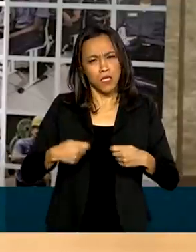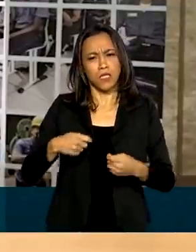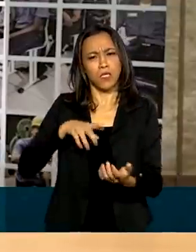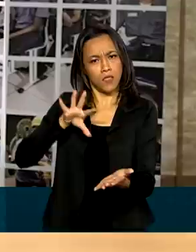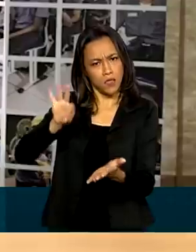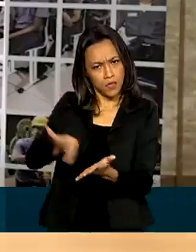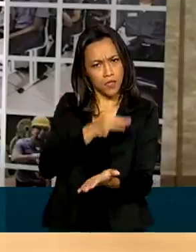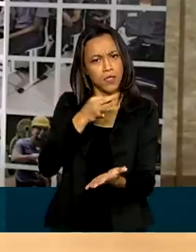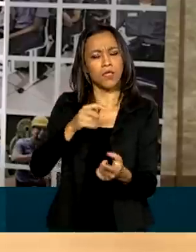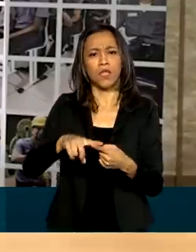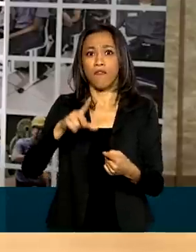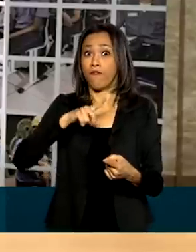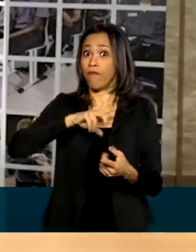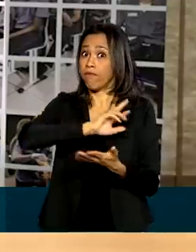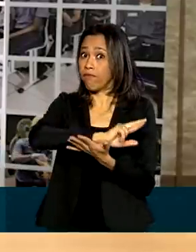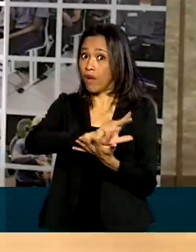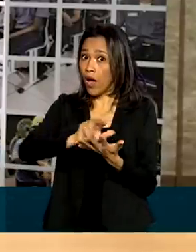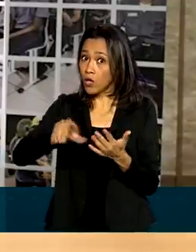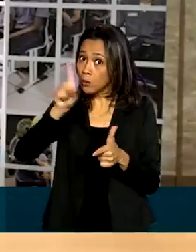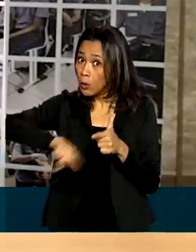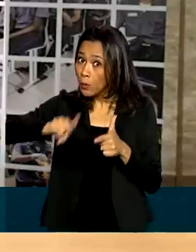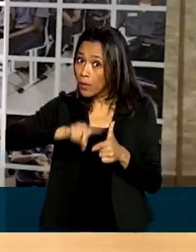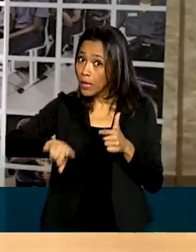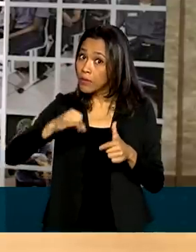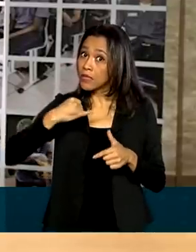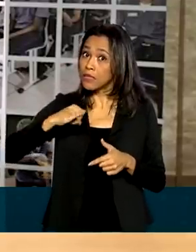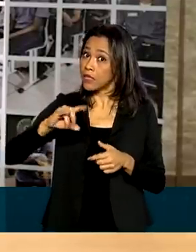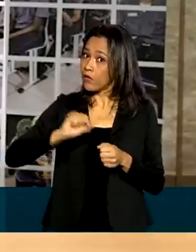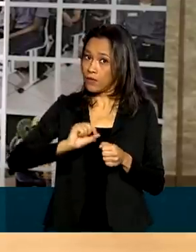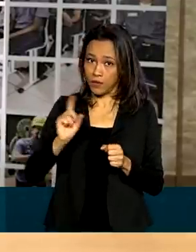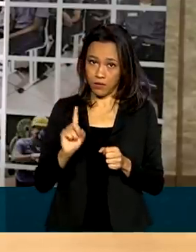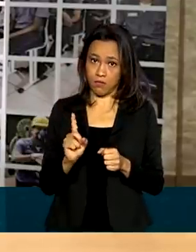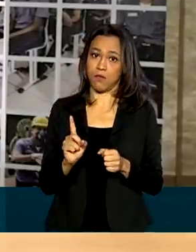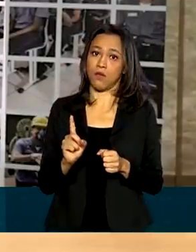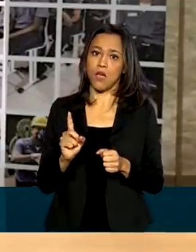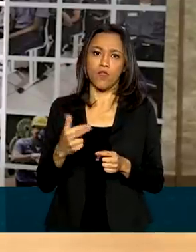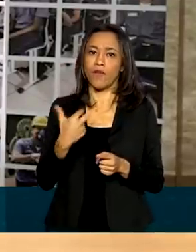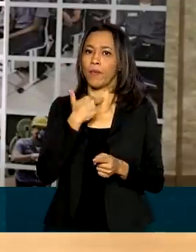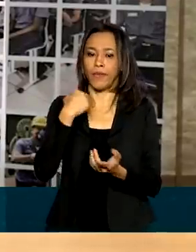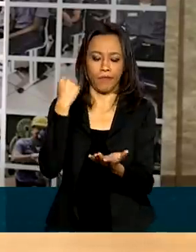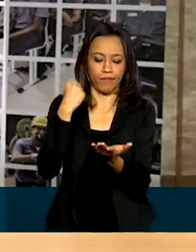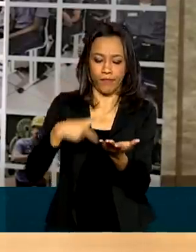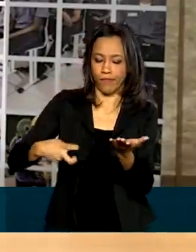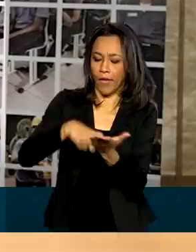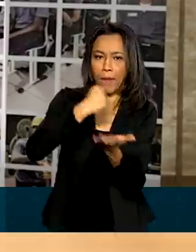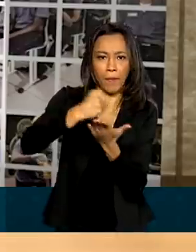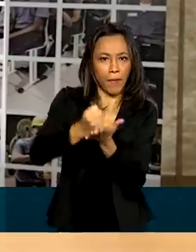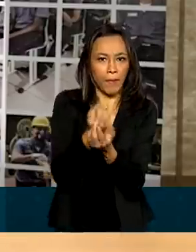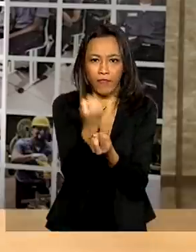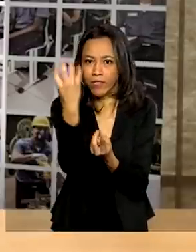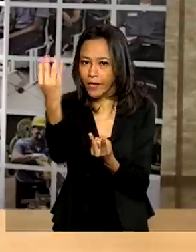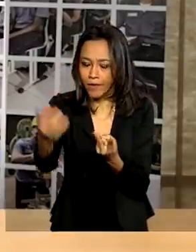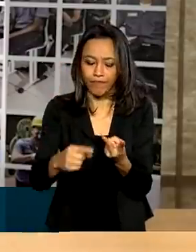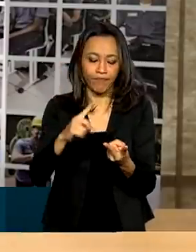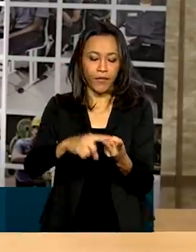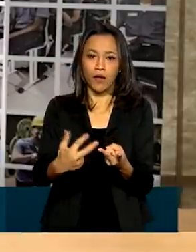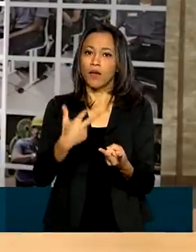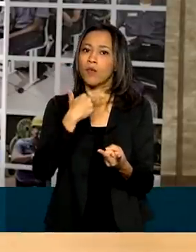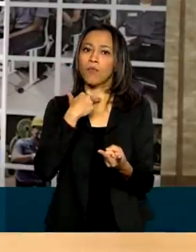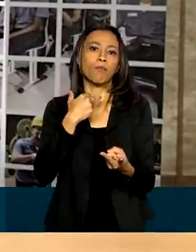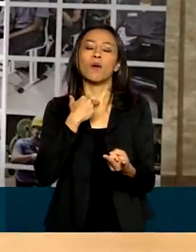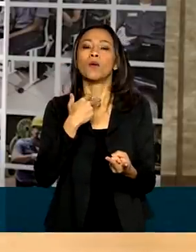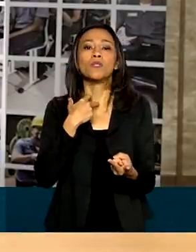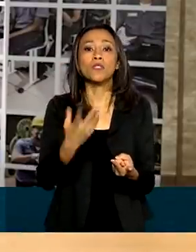impedimentos que ele vai acabar sofrendo. Ele não vai poder retirar passaporte, ele não pode prestar exame, estabelecimento de